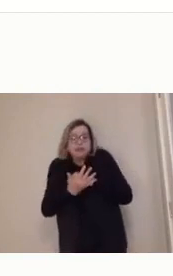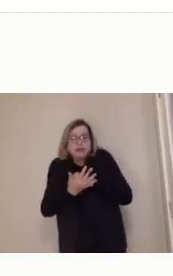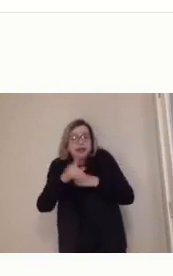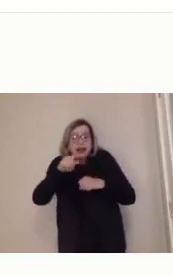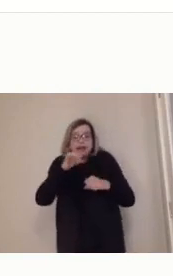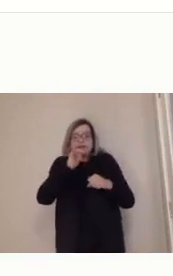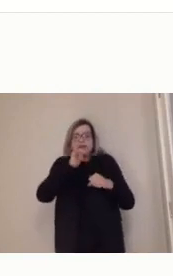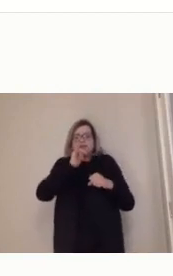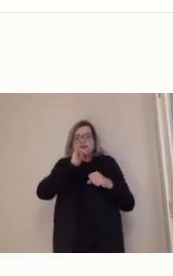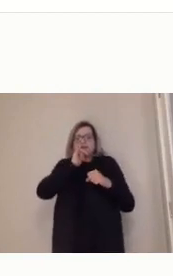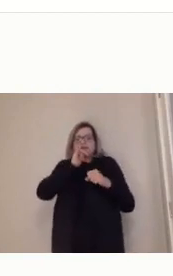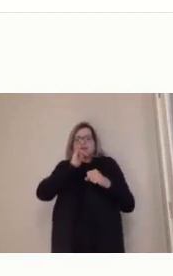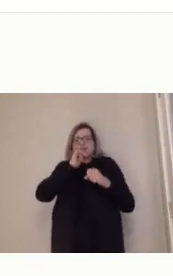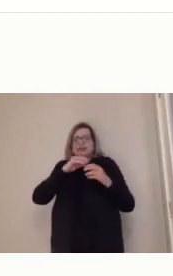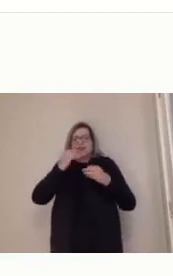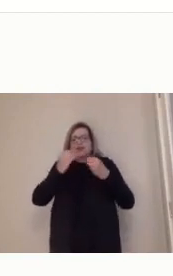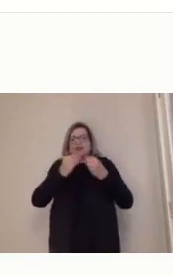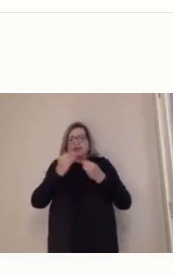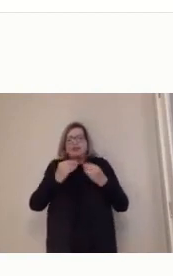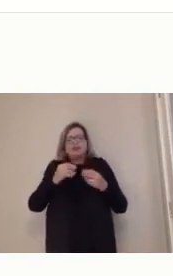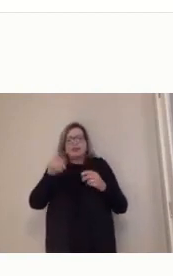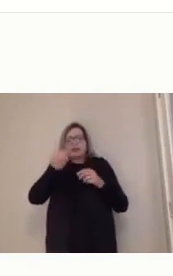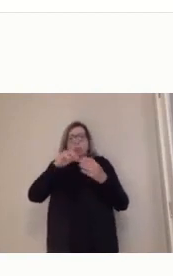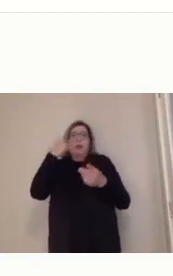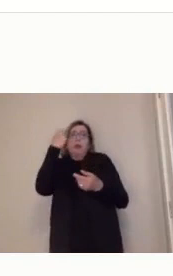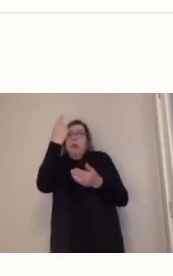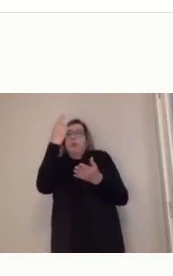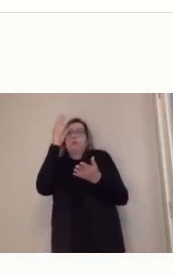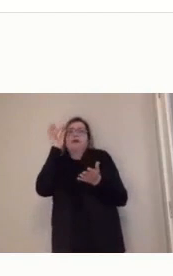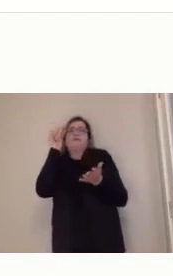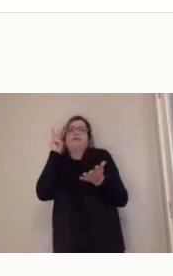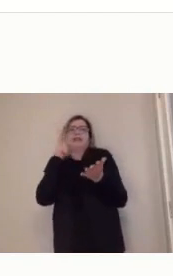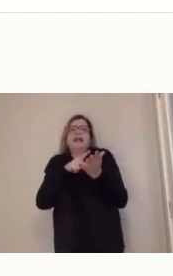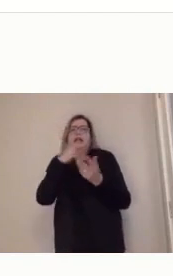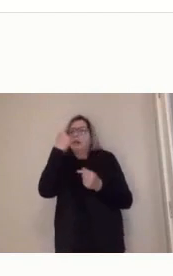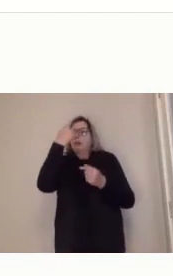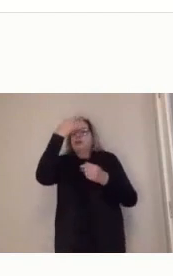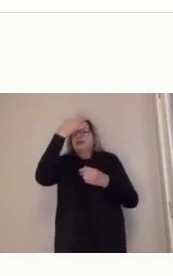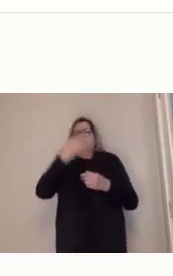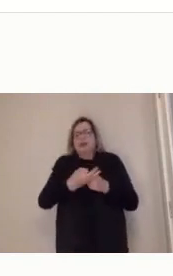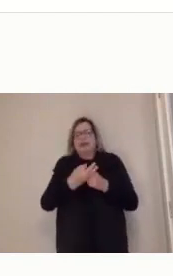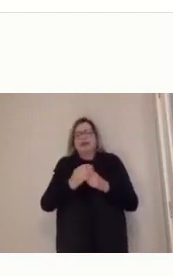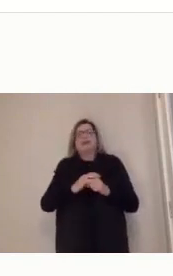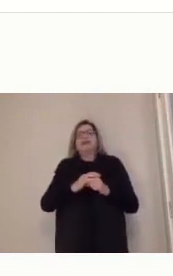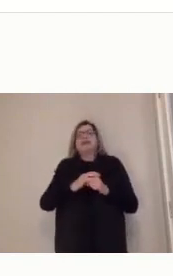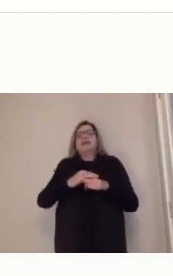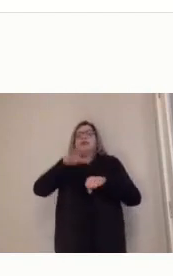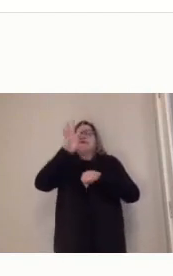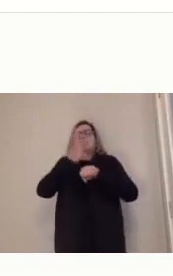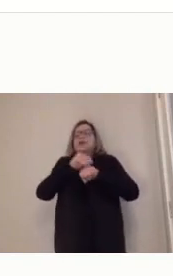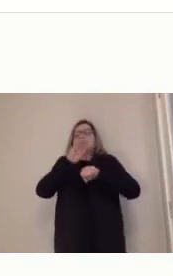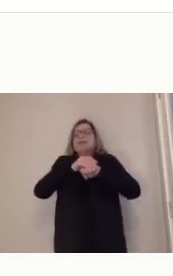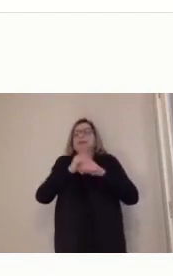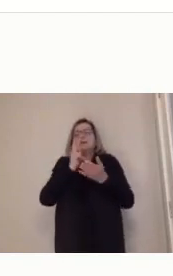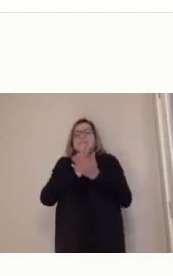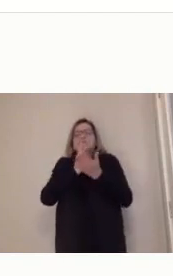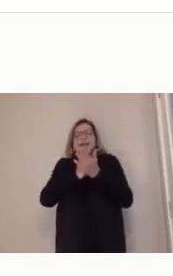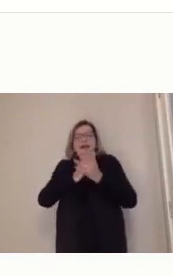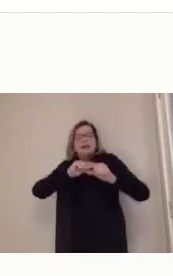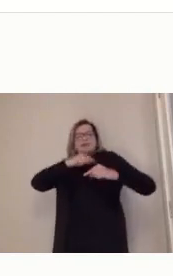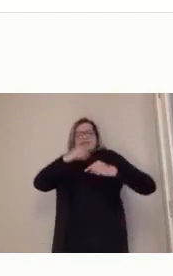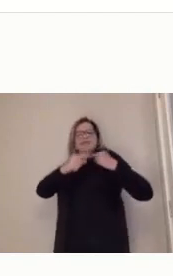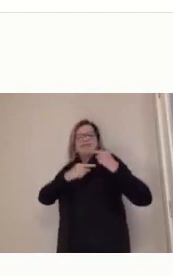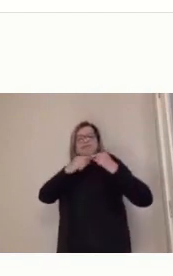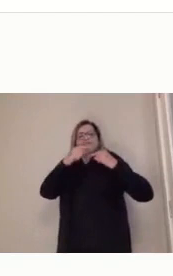uma verdade única, uma verdade certa, o conhecimento, ele está sempre em transformação e ele se transforma por